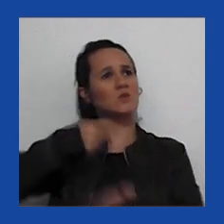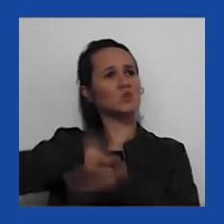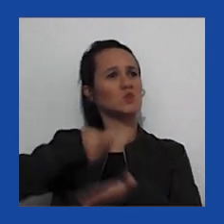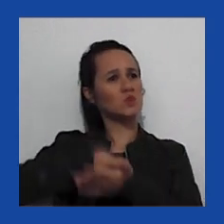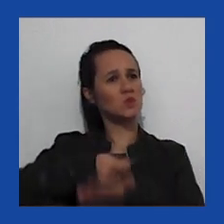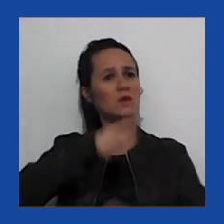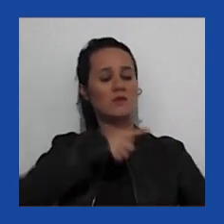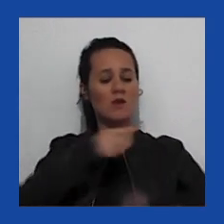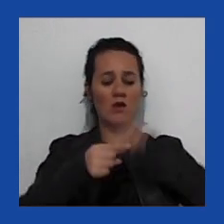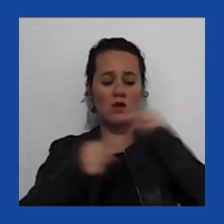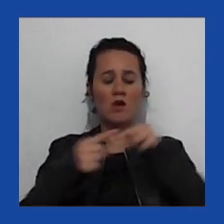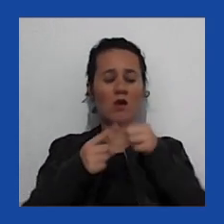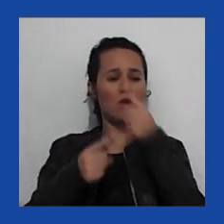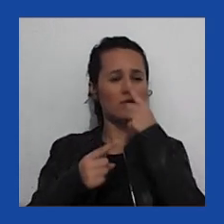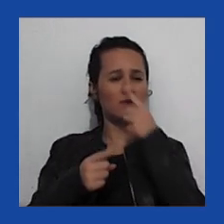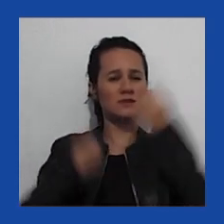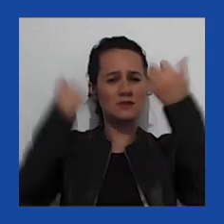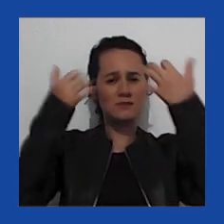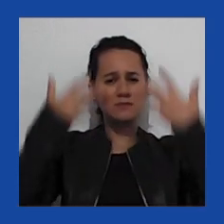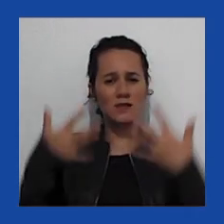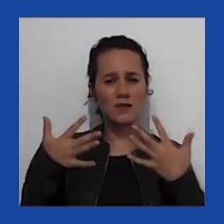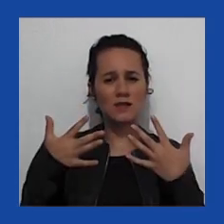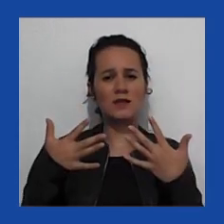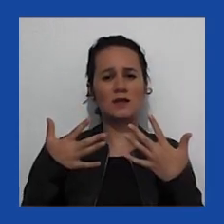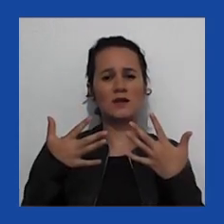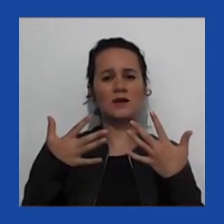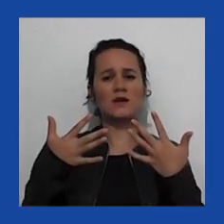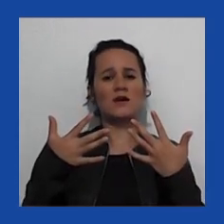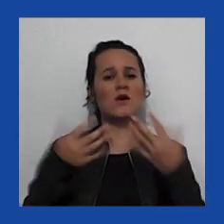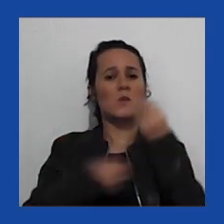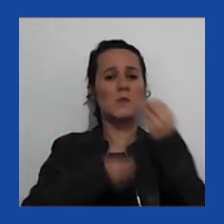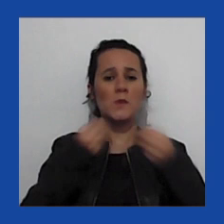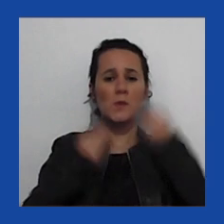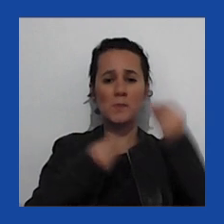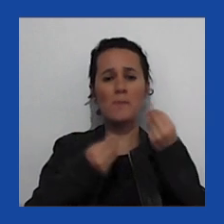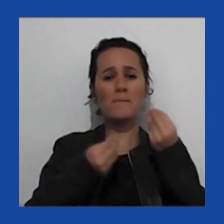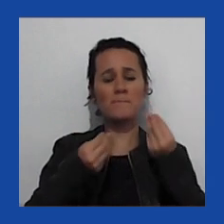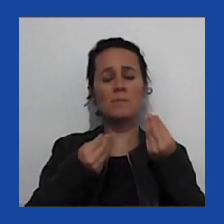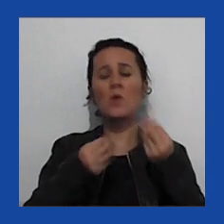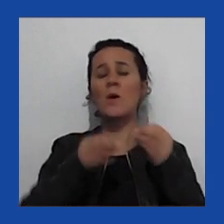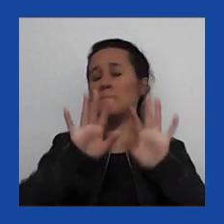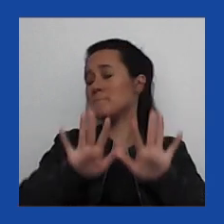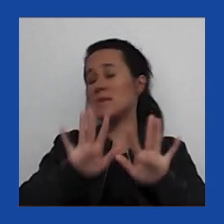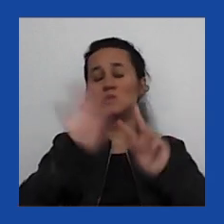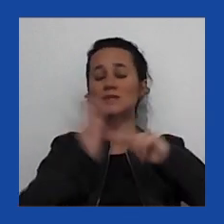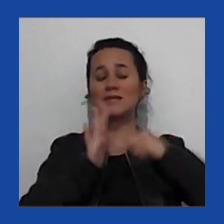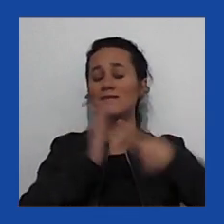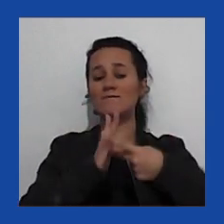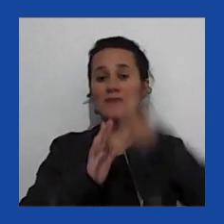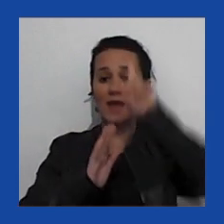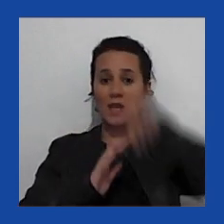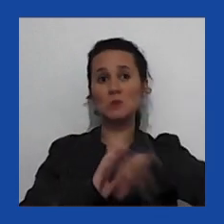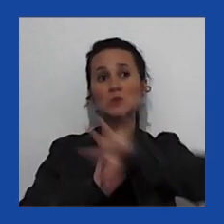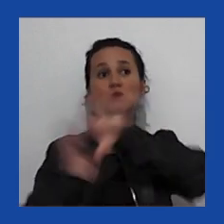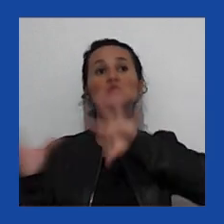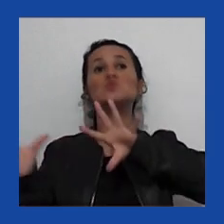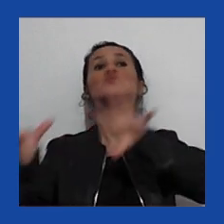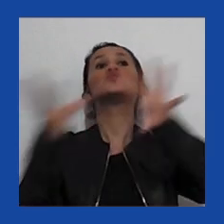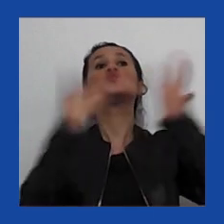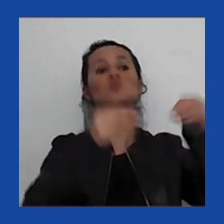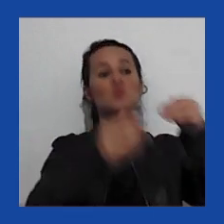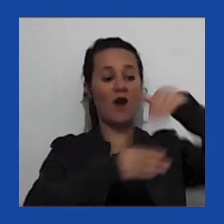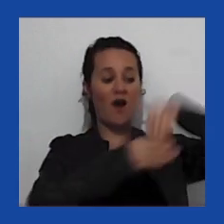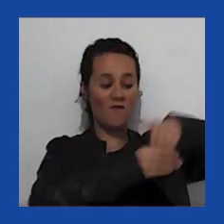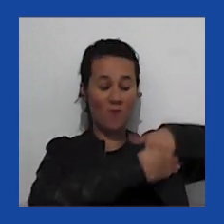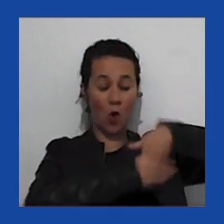afinidades fortes com a ideologia do populismo autoritário, mas isso não significa que todas as pessoas que votam para